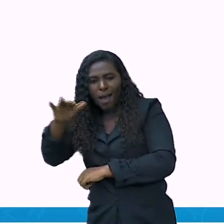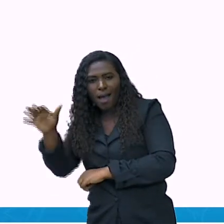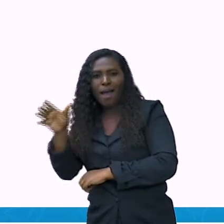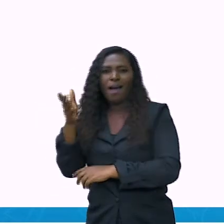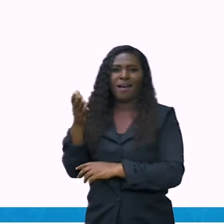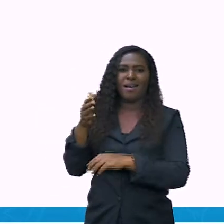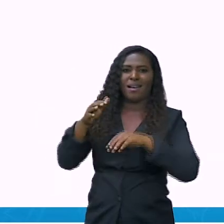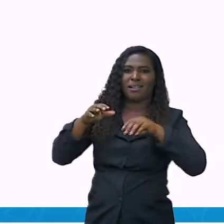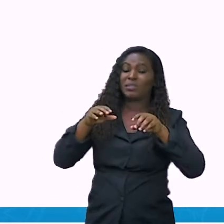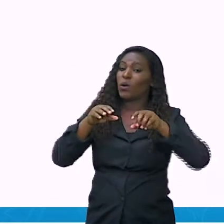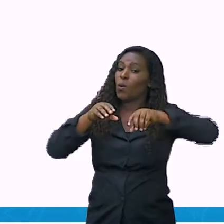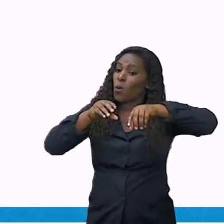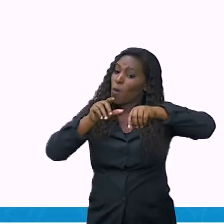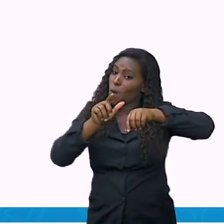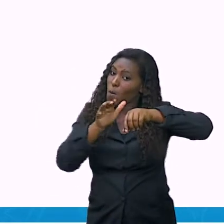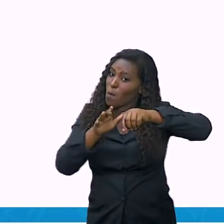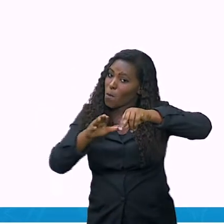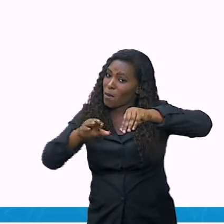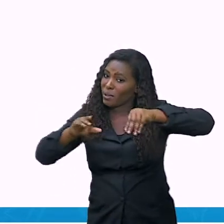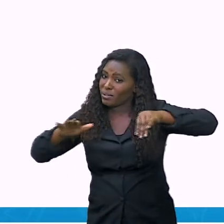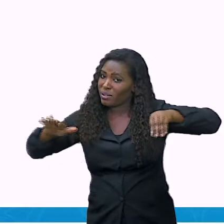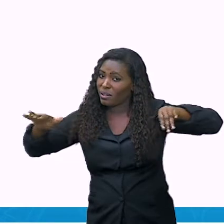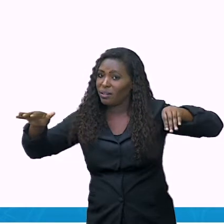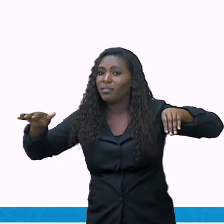Mediterrâneo e mar vermelho.